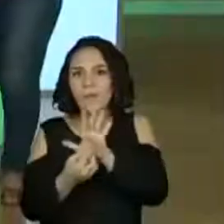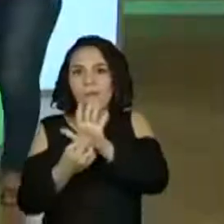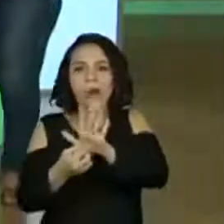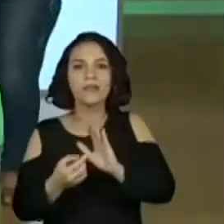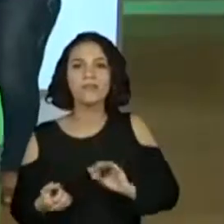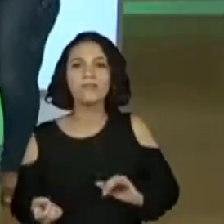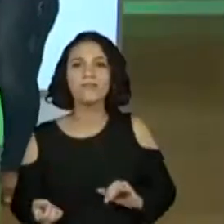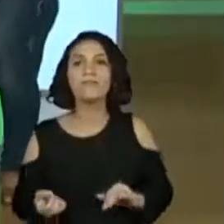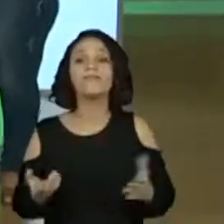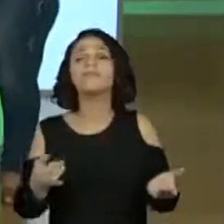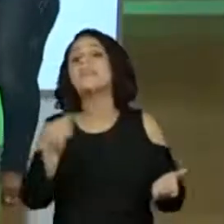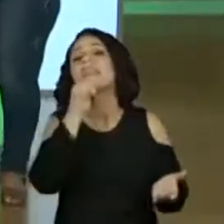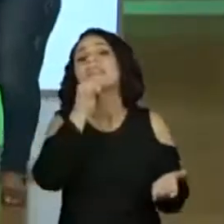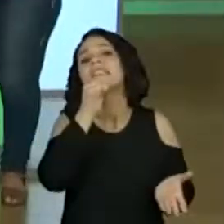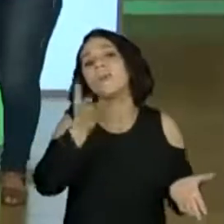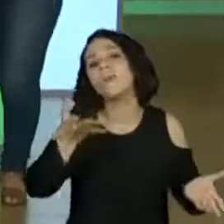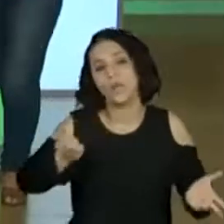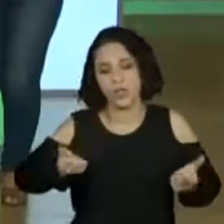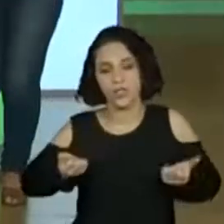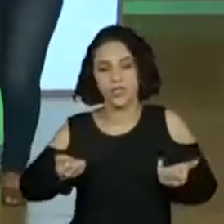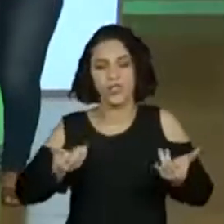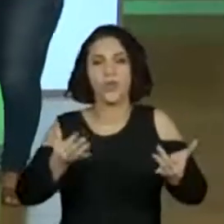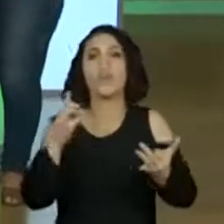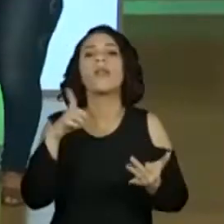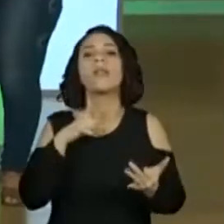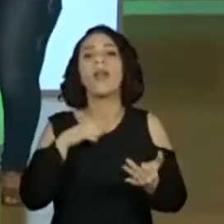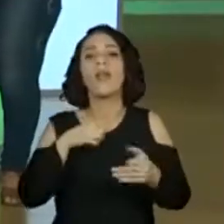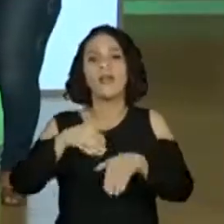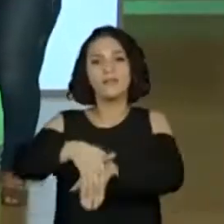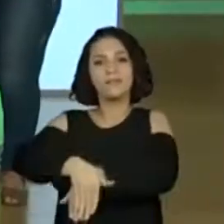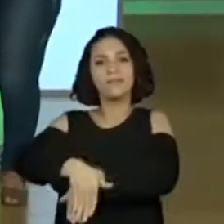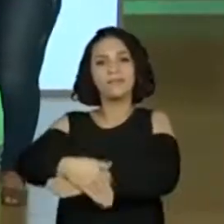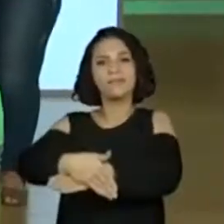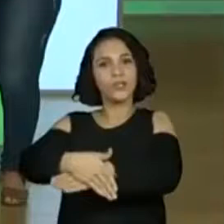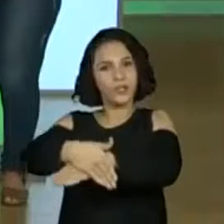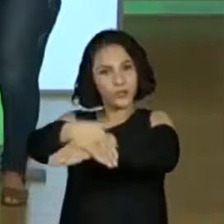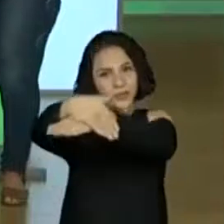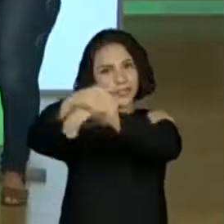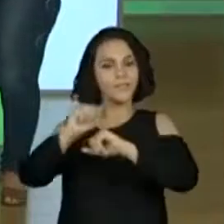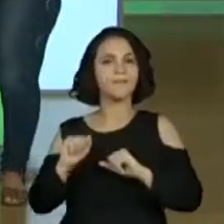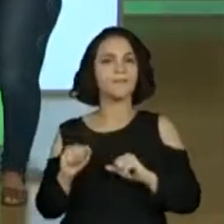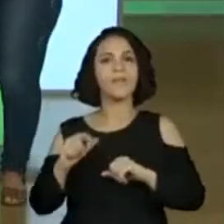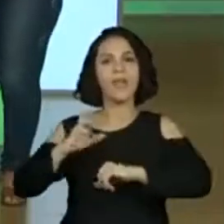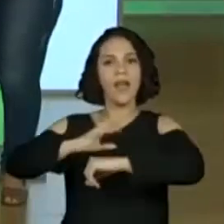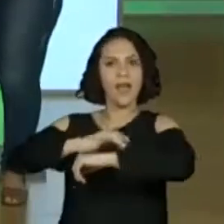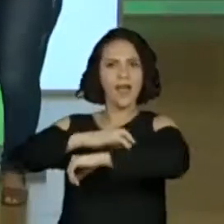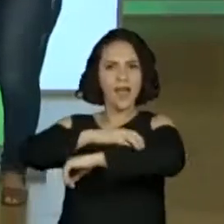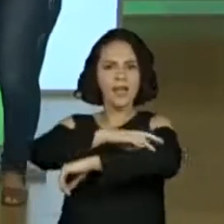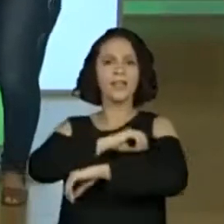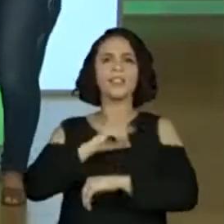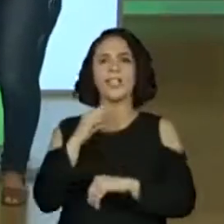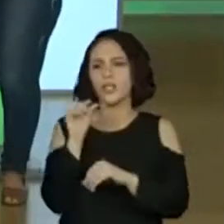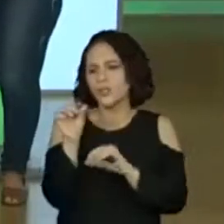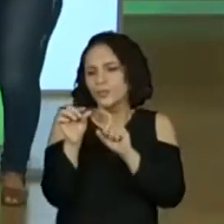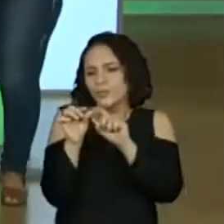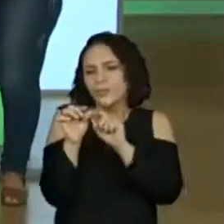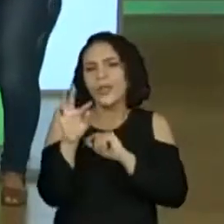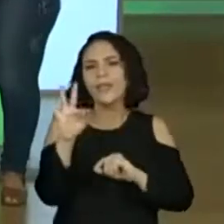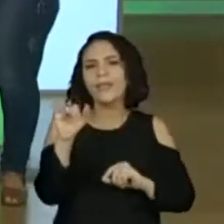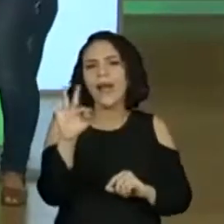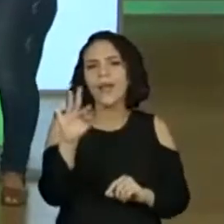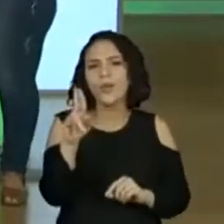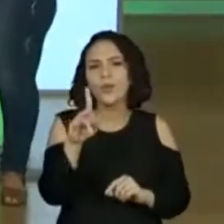Ah, pode, ó. O que tem no jardim? Ah, estão falando de Joaninha. jardim tem Joaninha, tem aranha, tem tatuzinho. No jardim tem